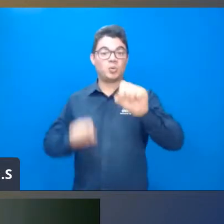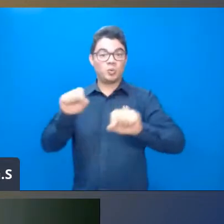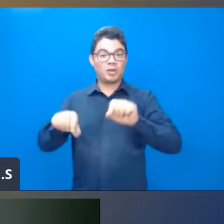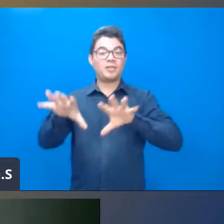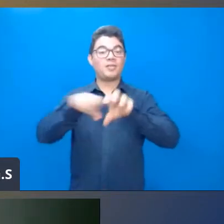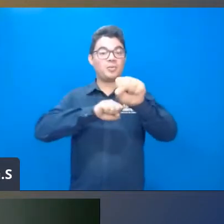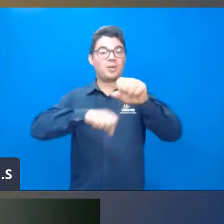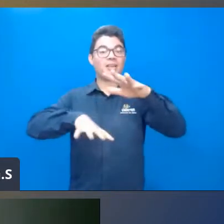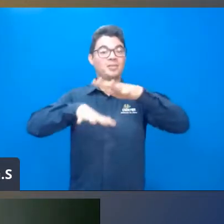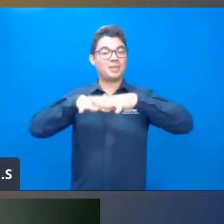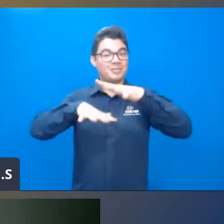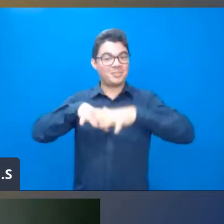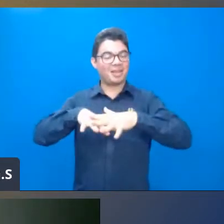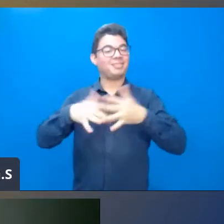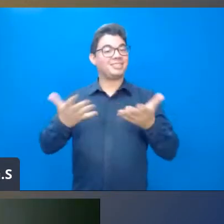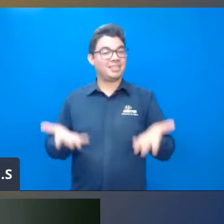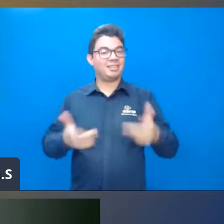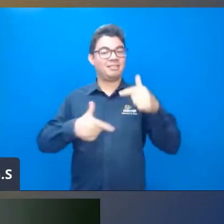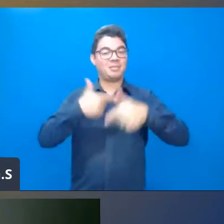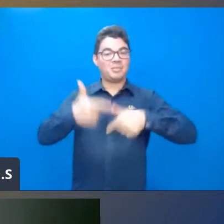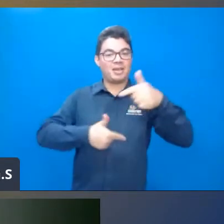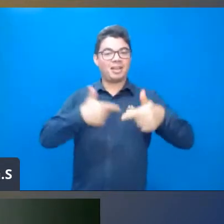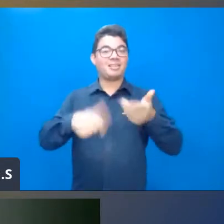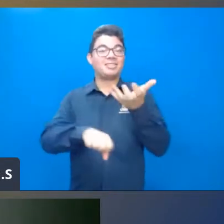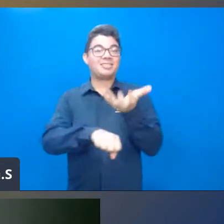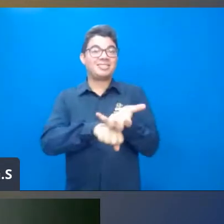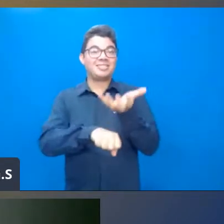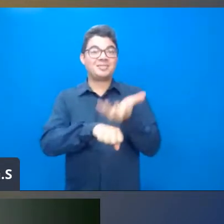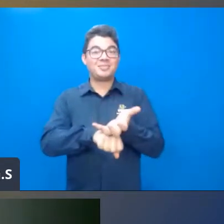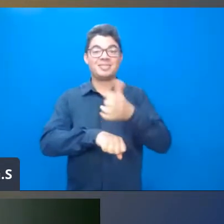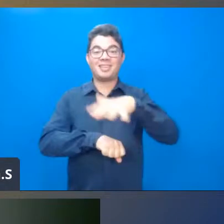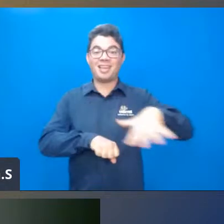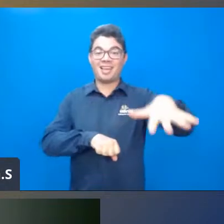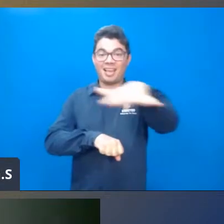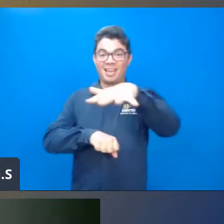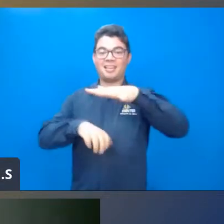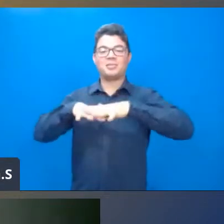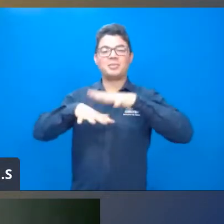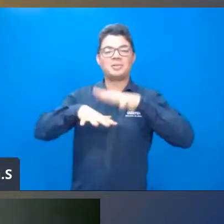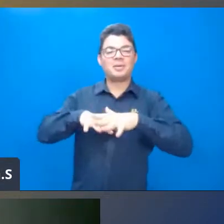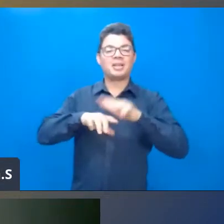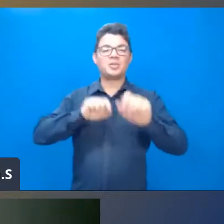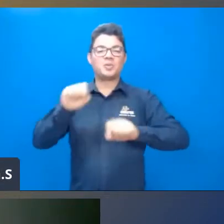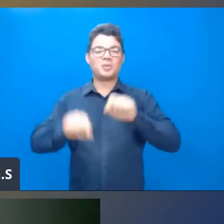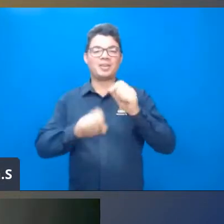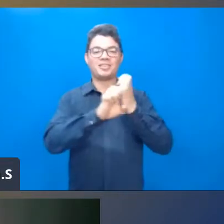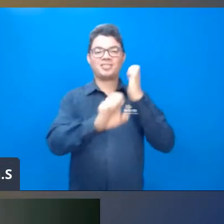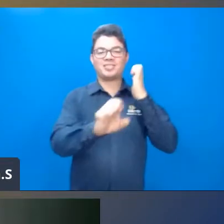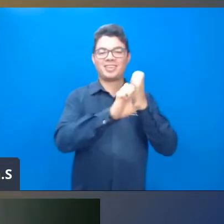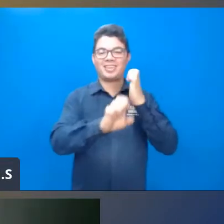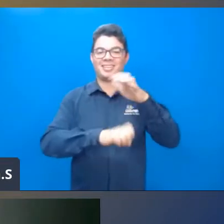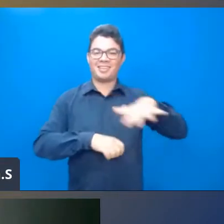matemática e ele trabalha com as disciplinas da área da matemática para engenharia, como